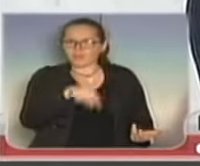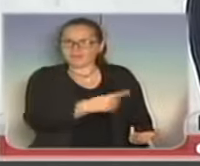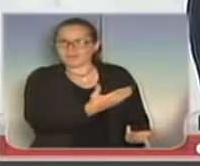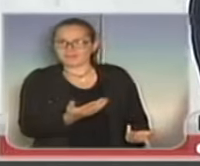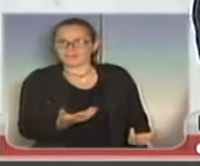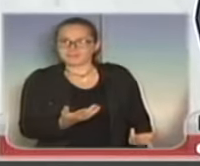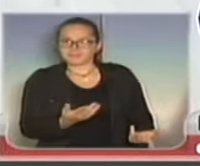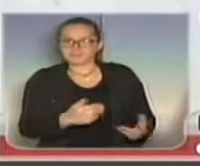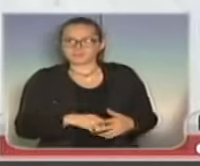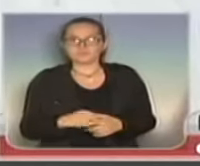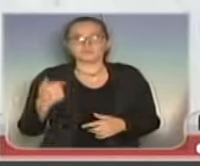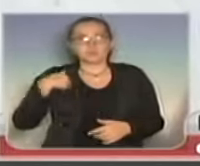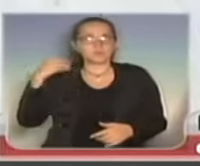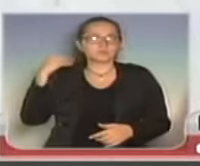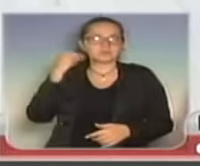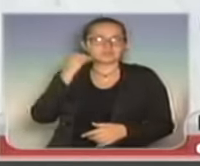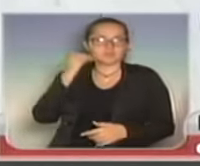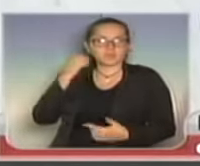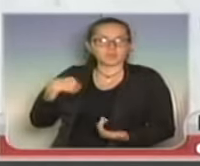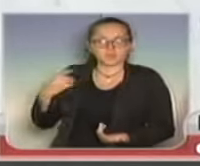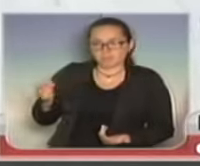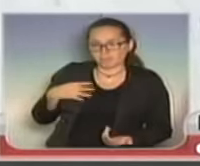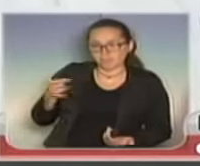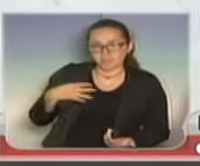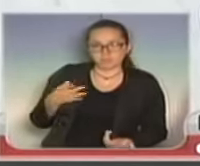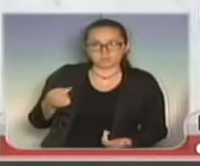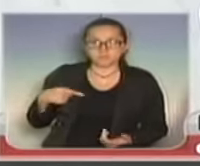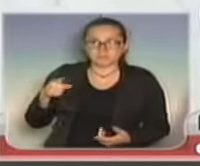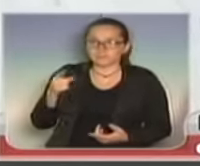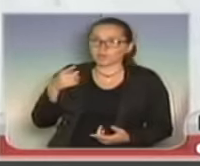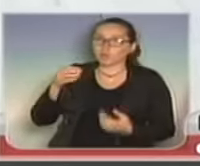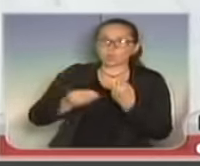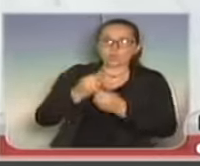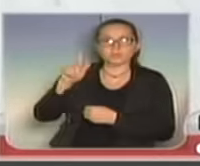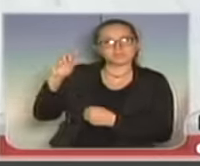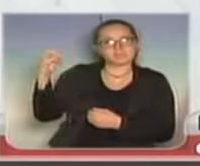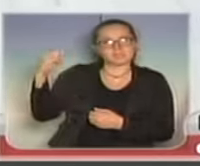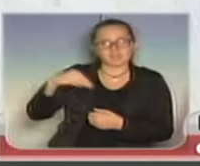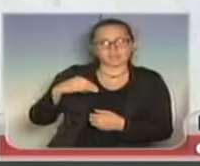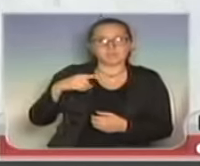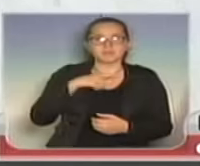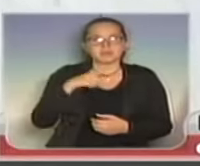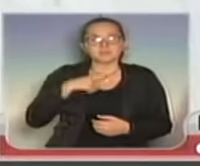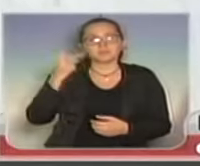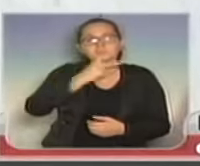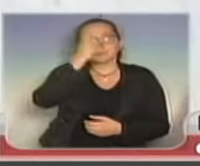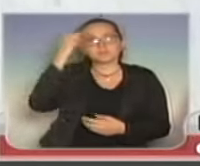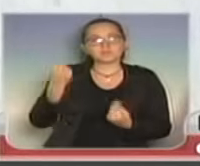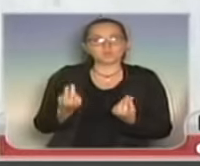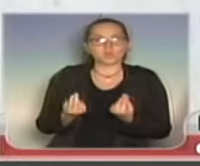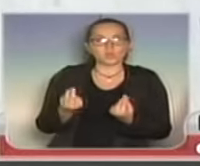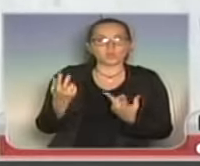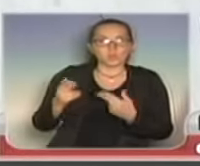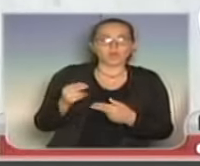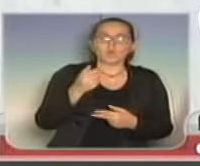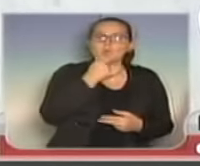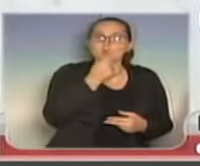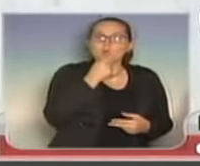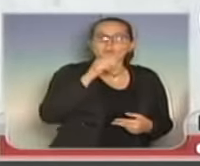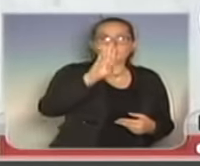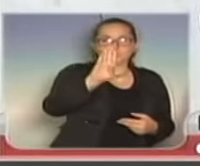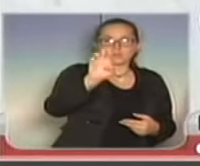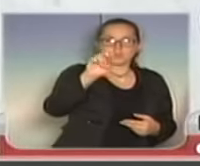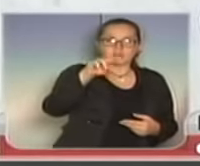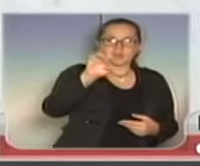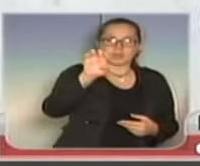Então, eu temo aqui pela integridade da GCM de São Paulo, quando nós temos pessoas como o senhor Benedito Mariano, que